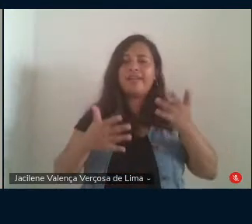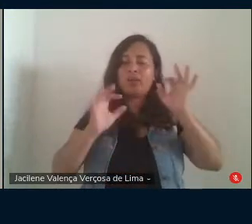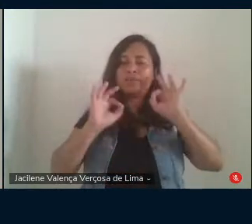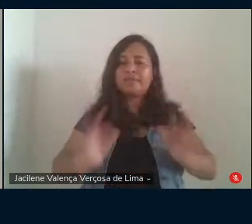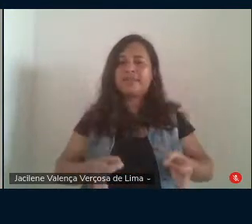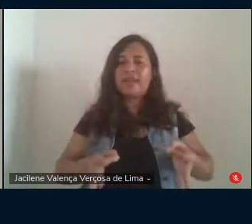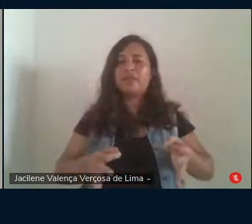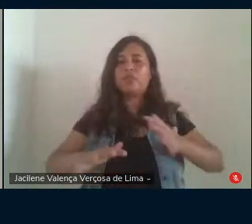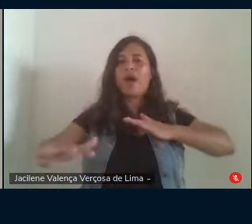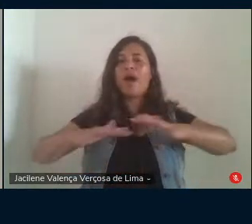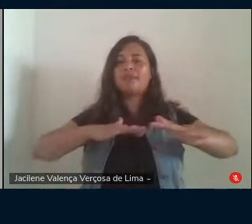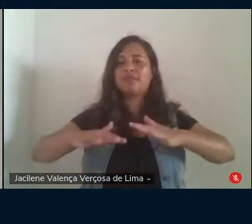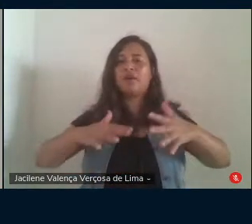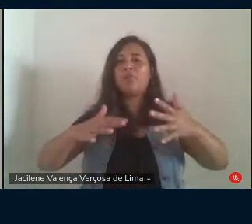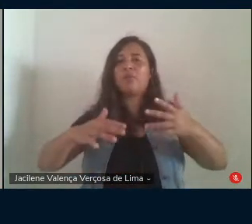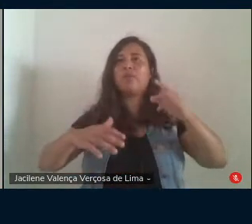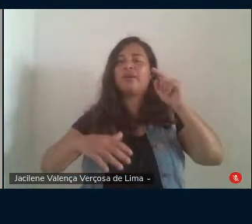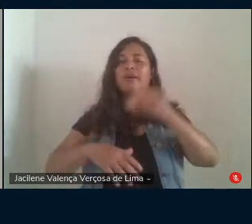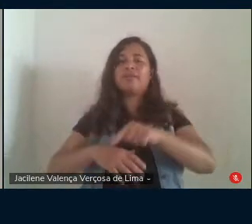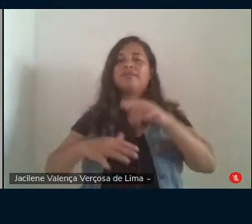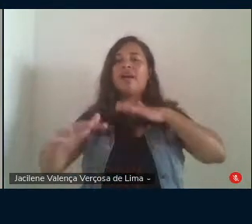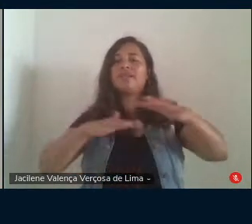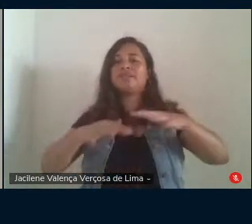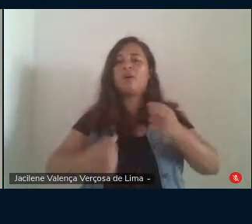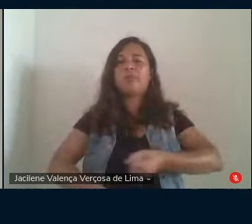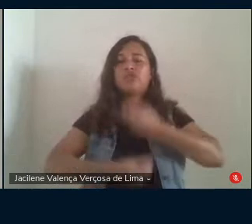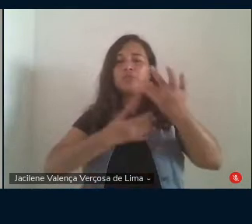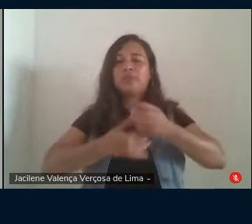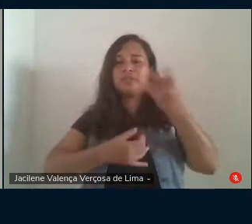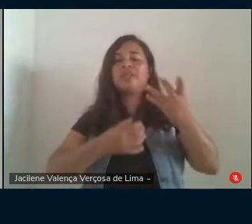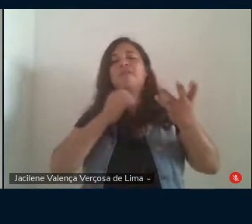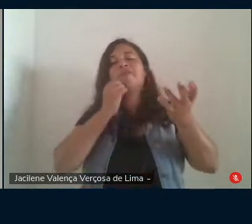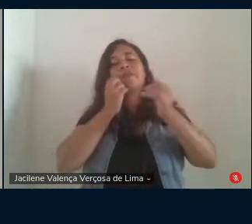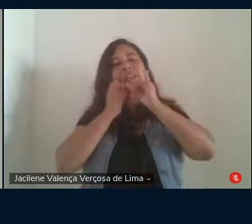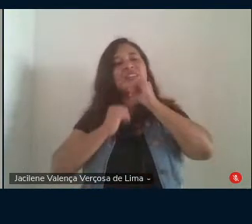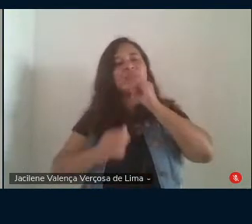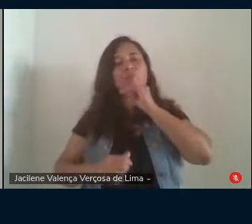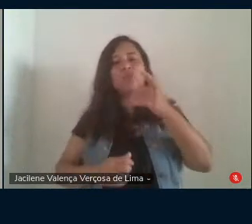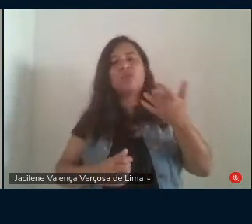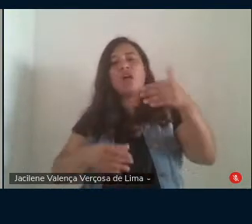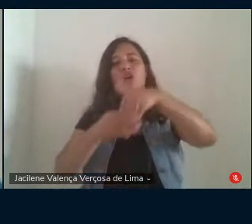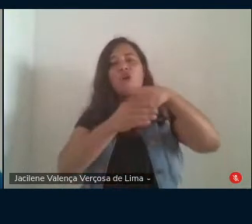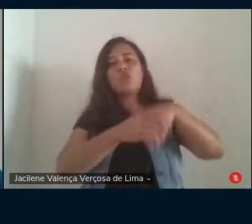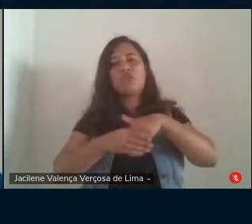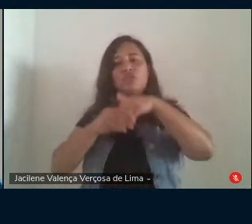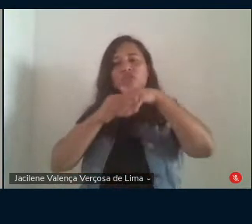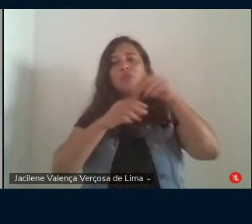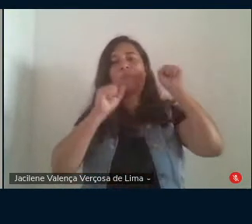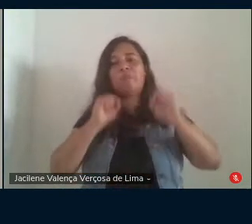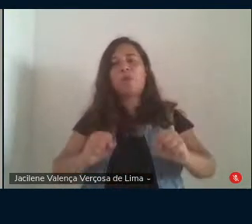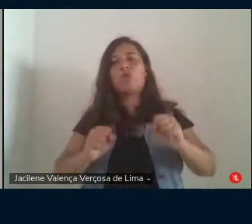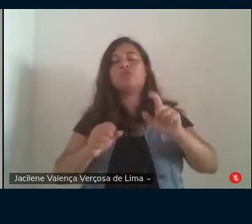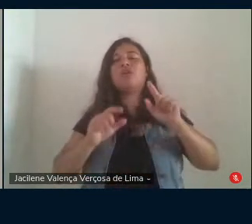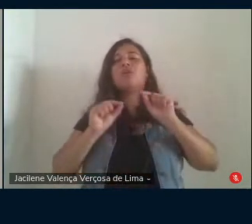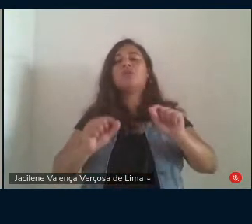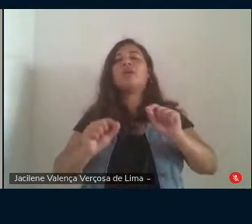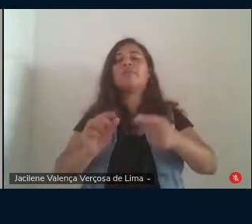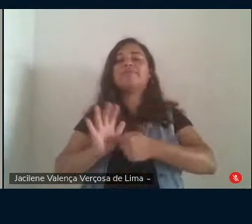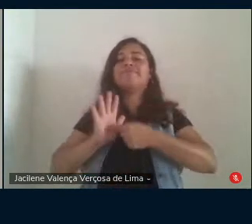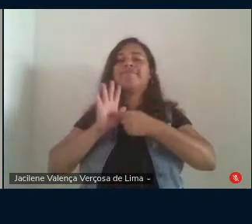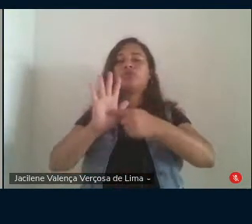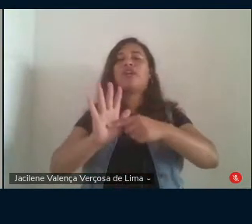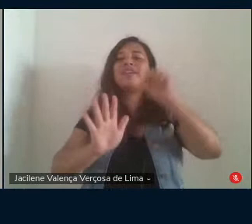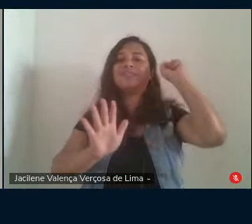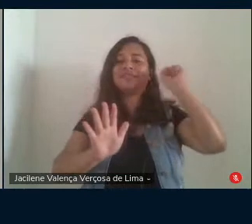essa ação que possa ser expressada inclusive na nossa votação possa traduzir que sim